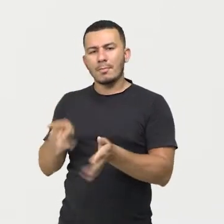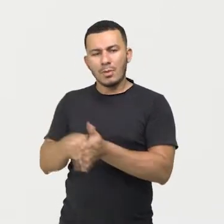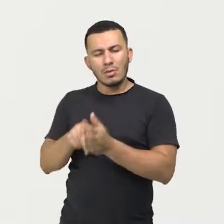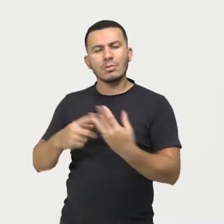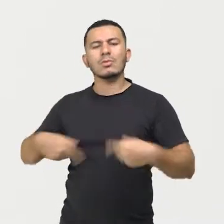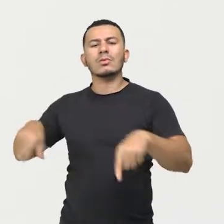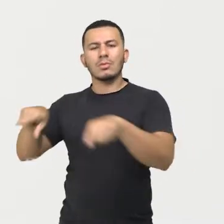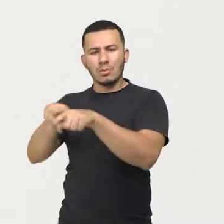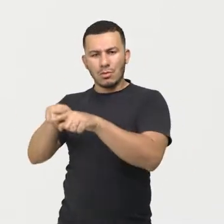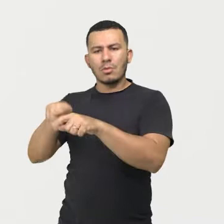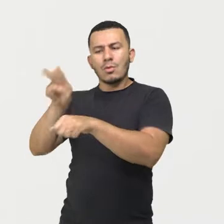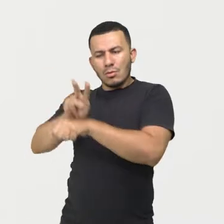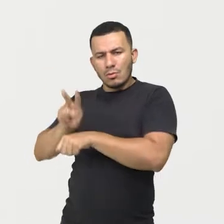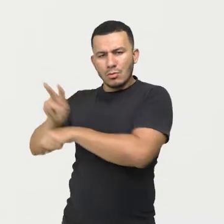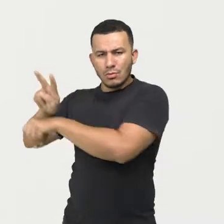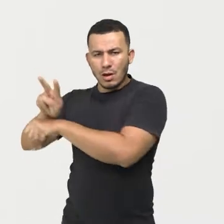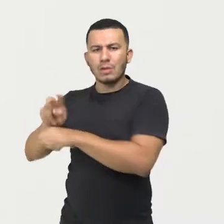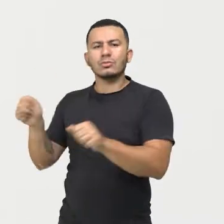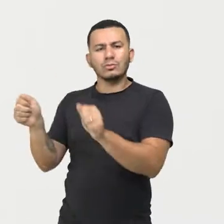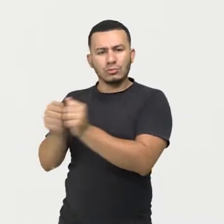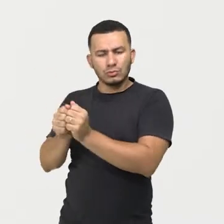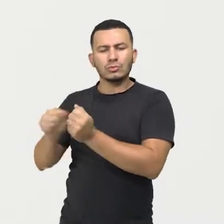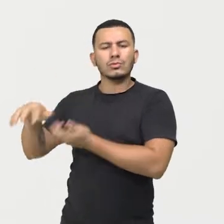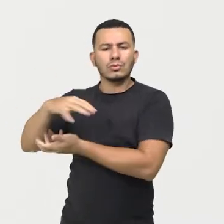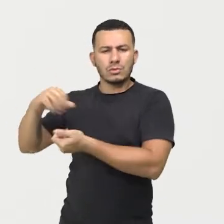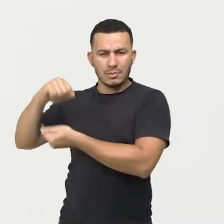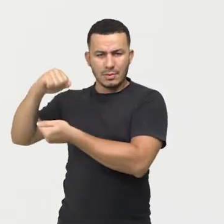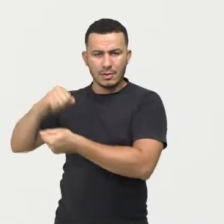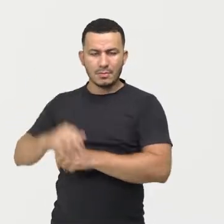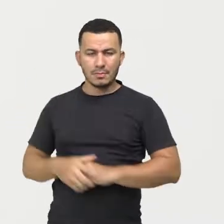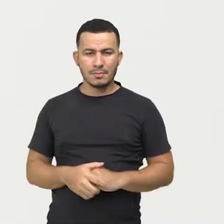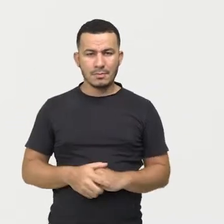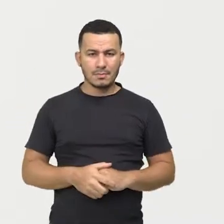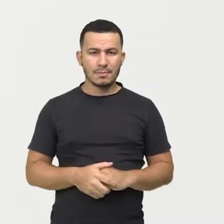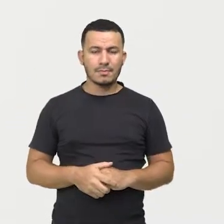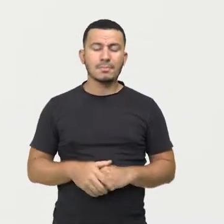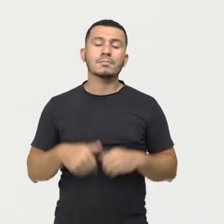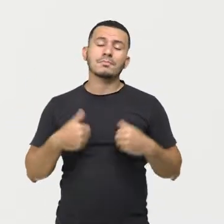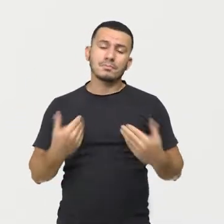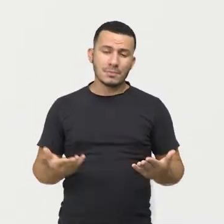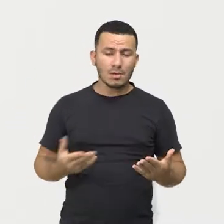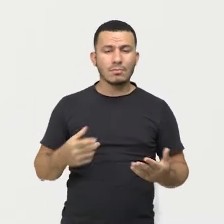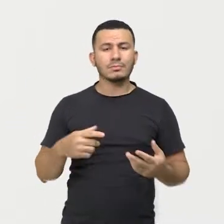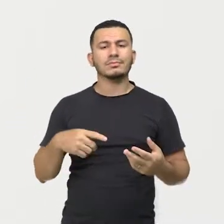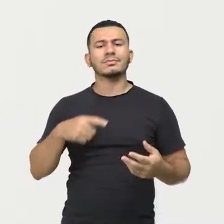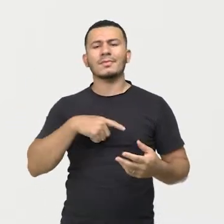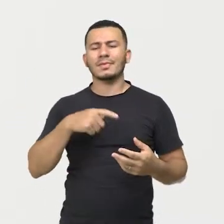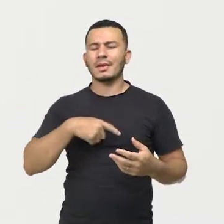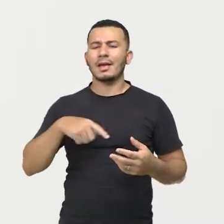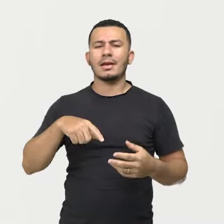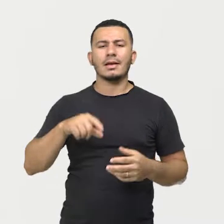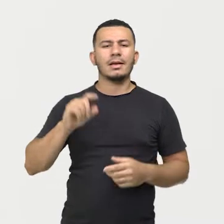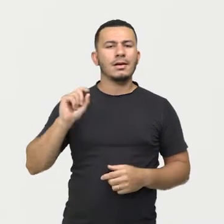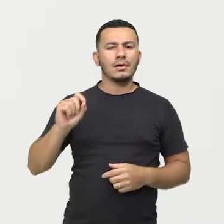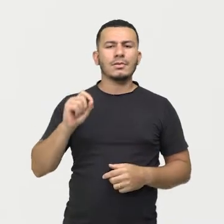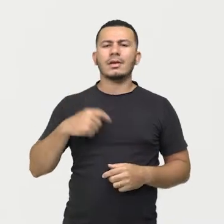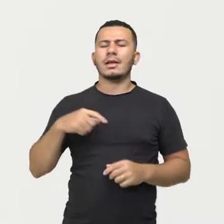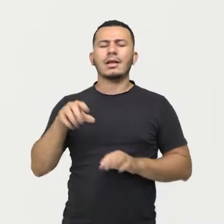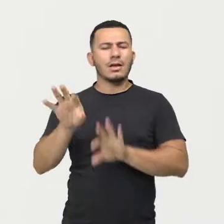o uso sustentável de seus recursos. Então, o que ele quer? Aí vão ser feitos aqueles chamados